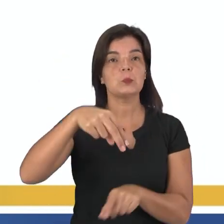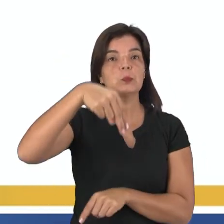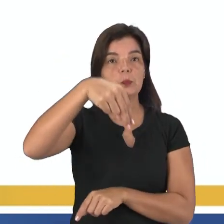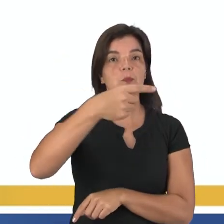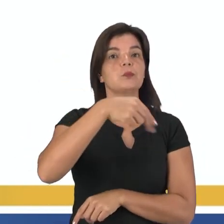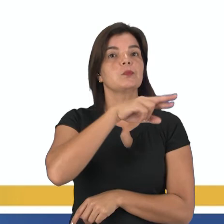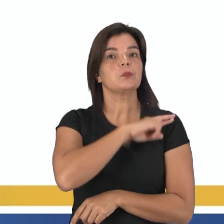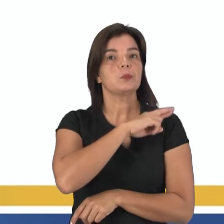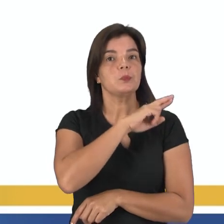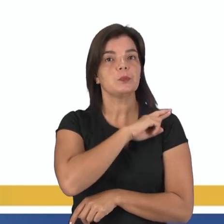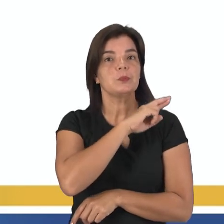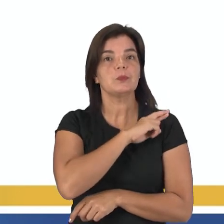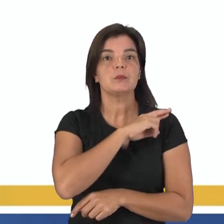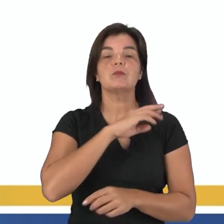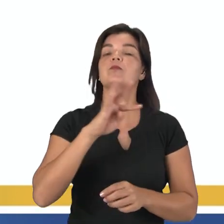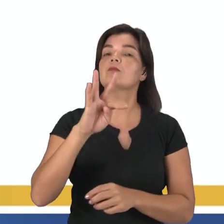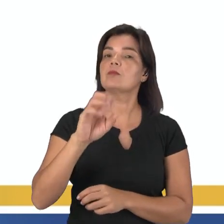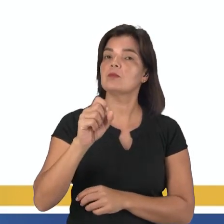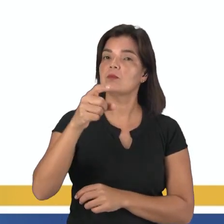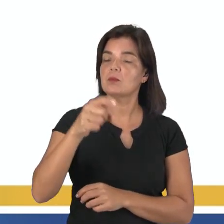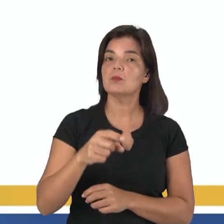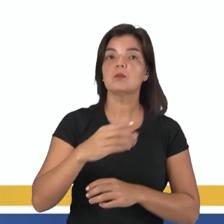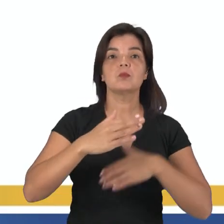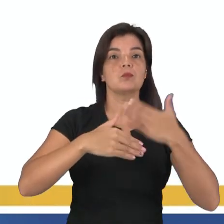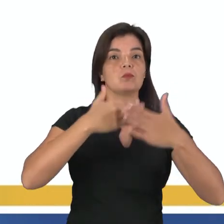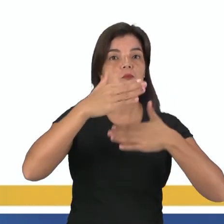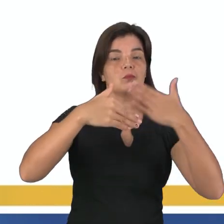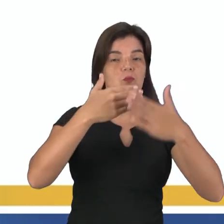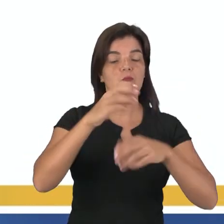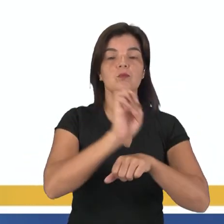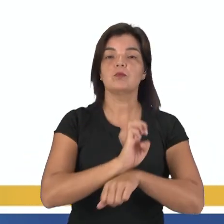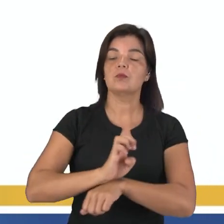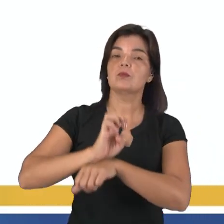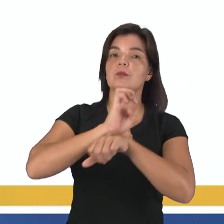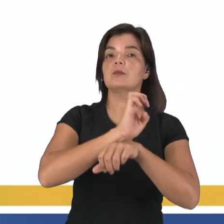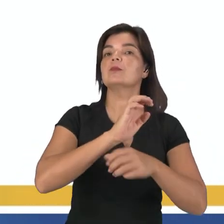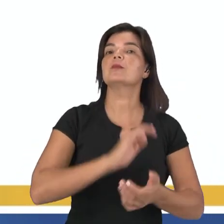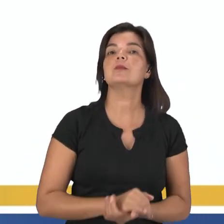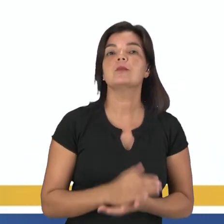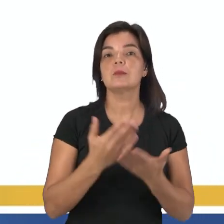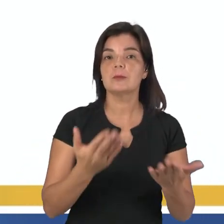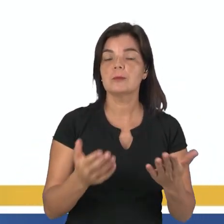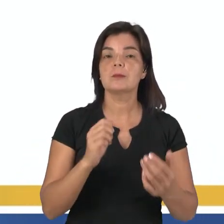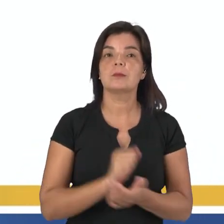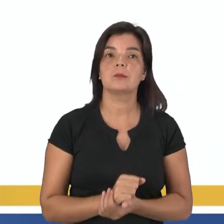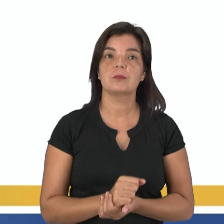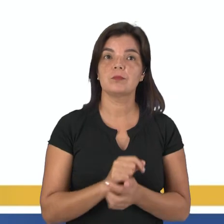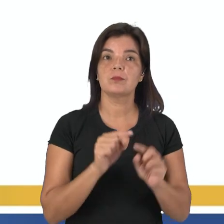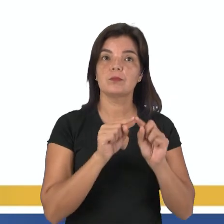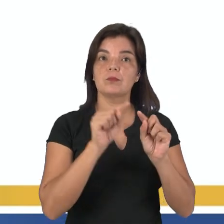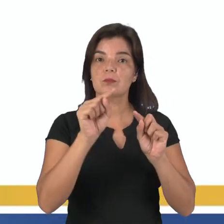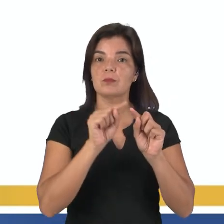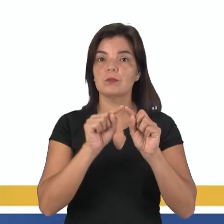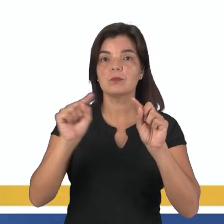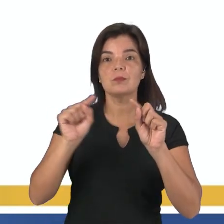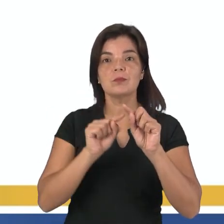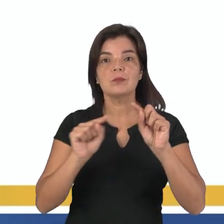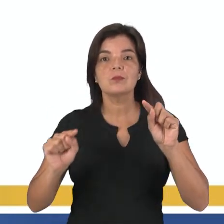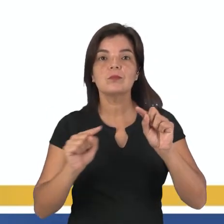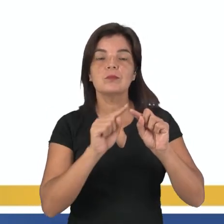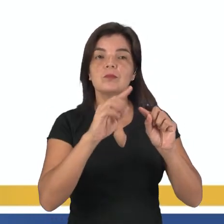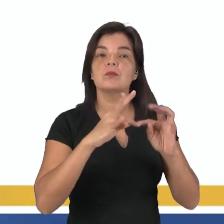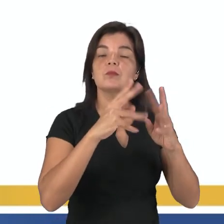norte foi responsável por altas taxas de crescimento anual nos estados. Então veja as setas que elas se distribuem